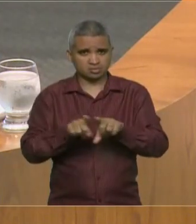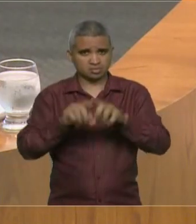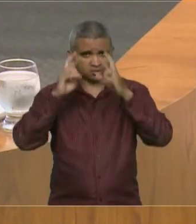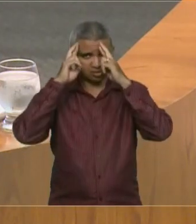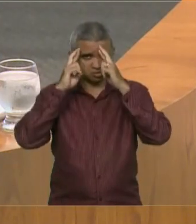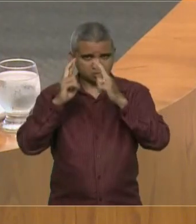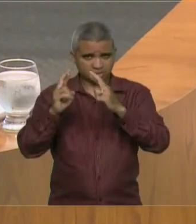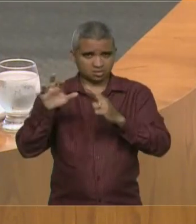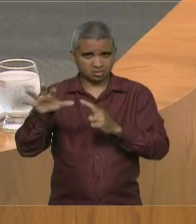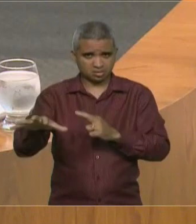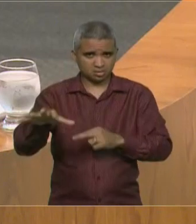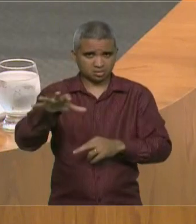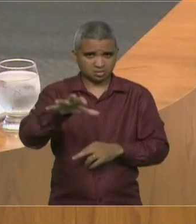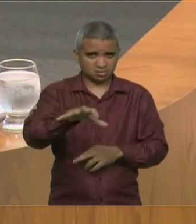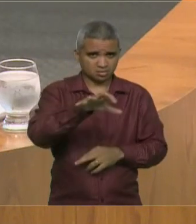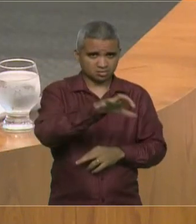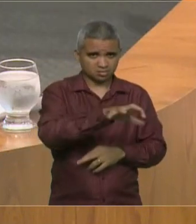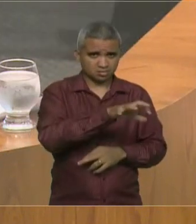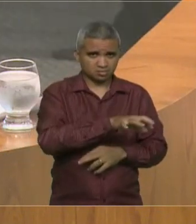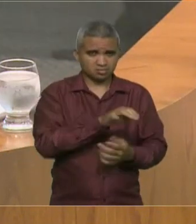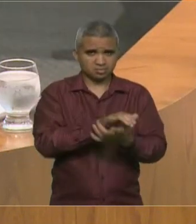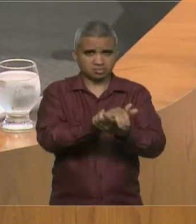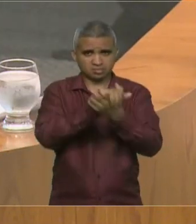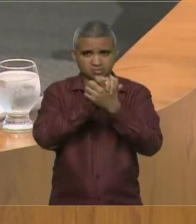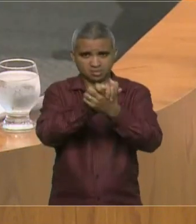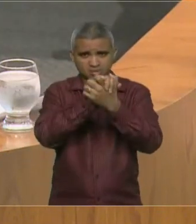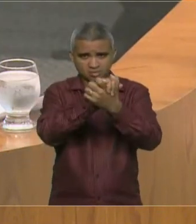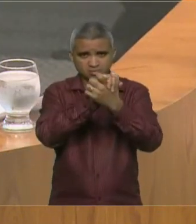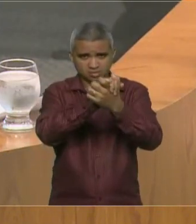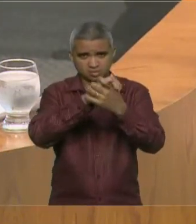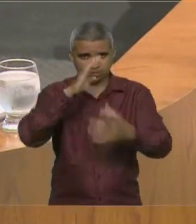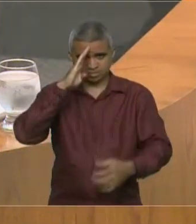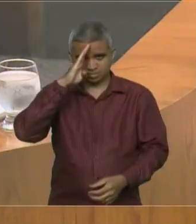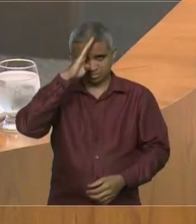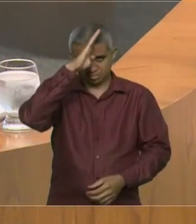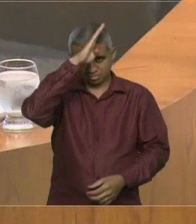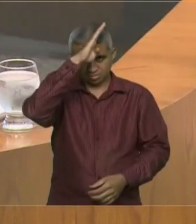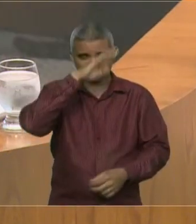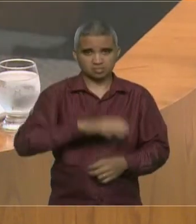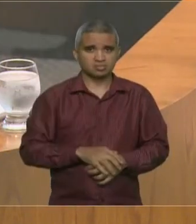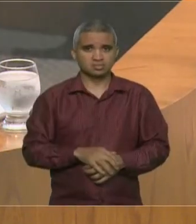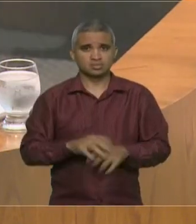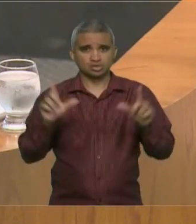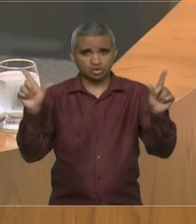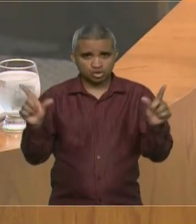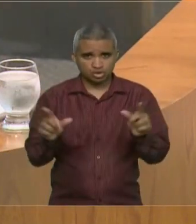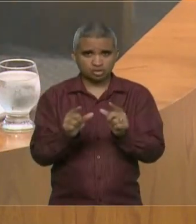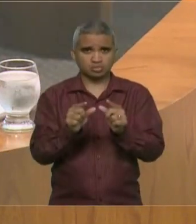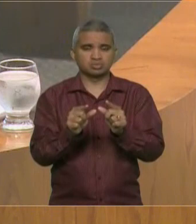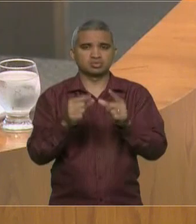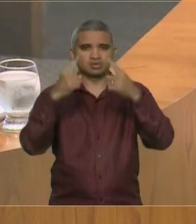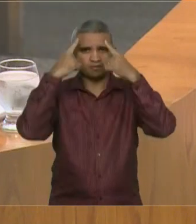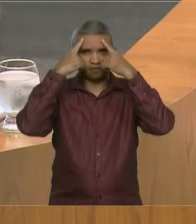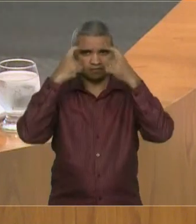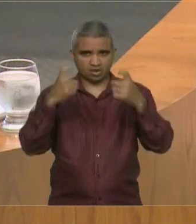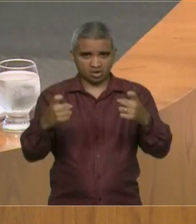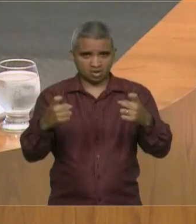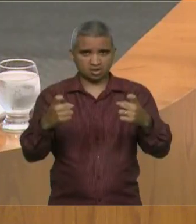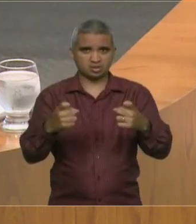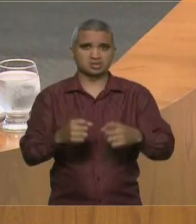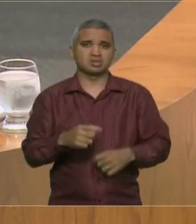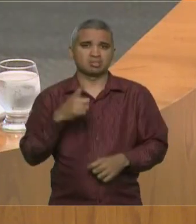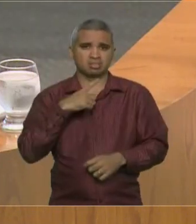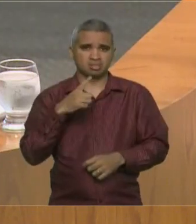precisam. Eu parabenizo nosso presidente também pela redução na violência e que o número de homicídios